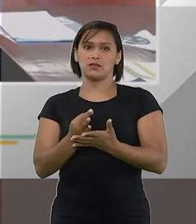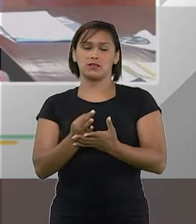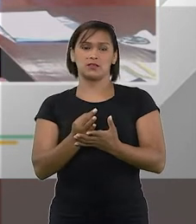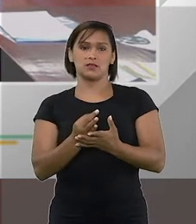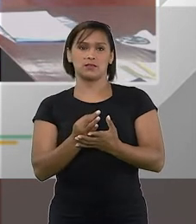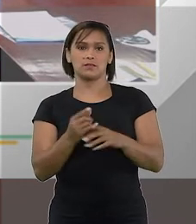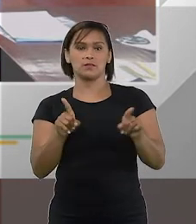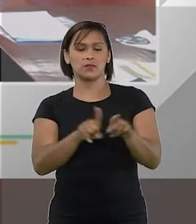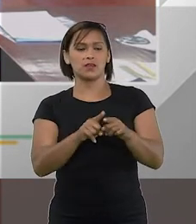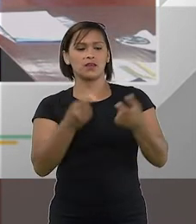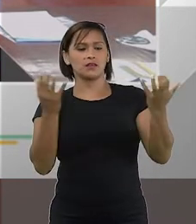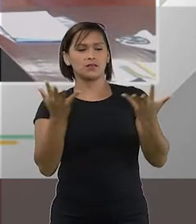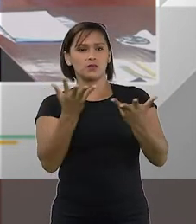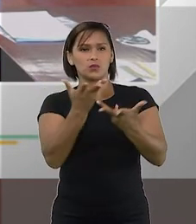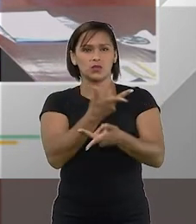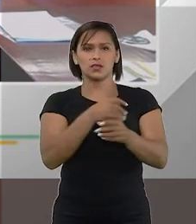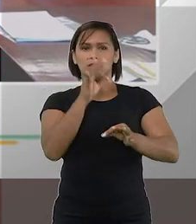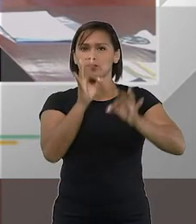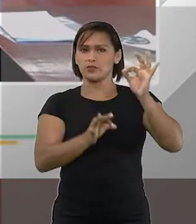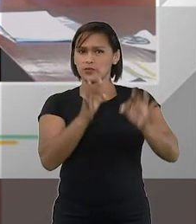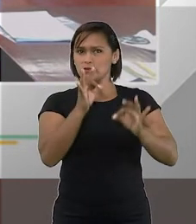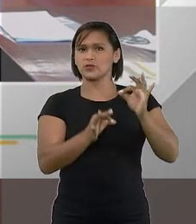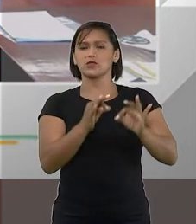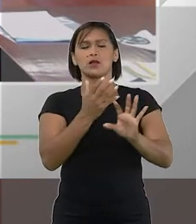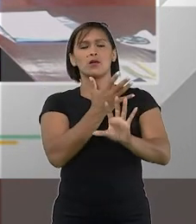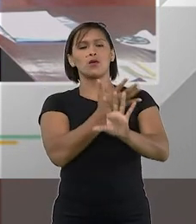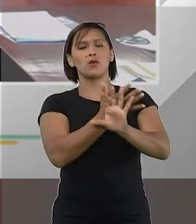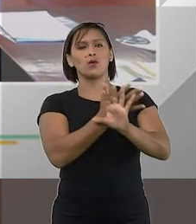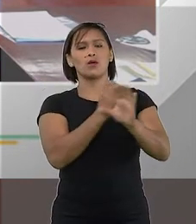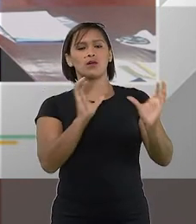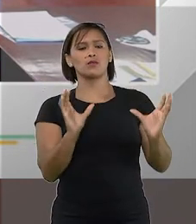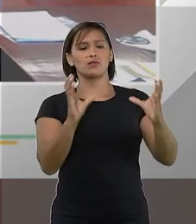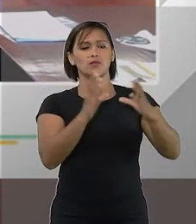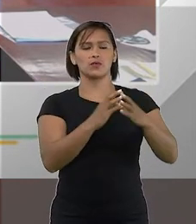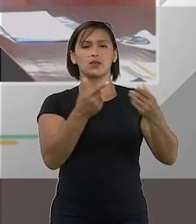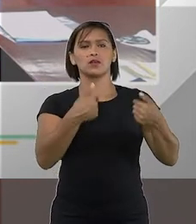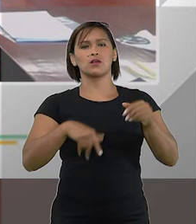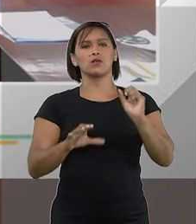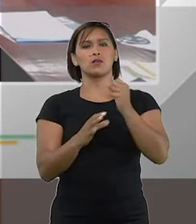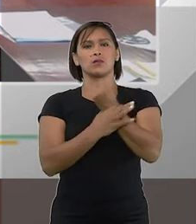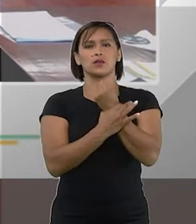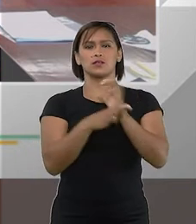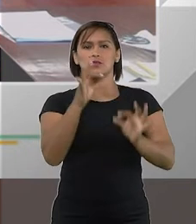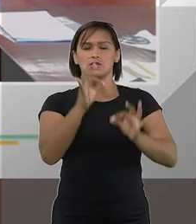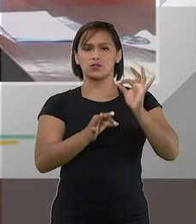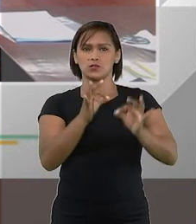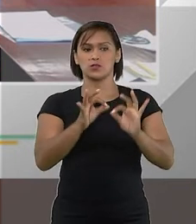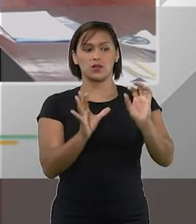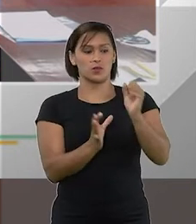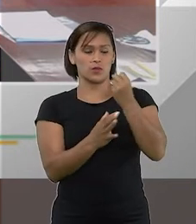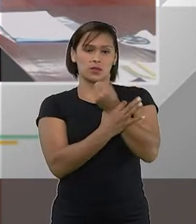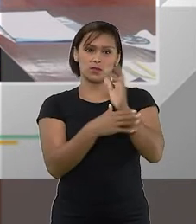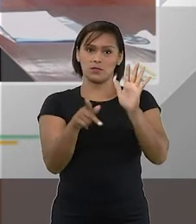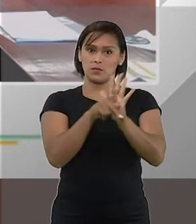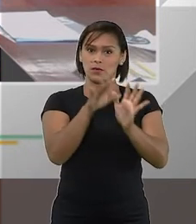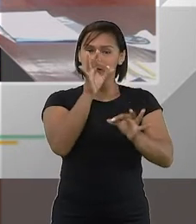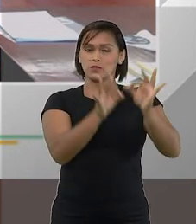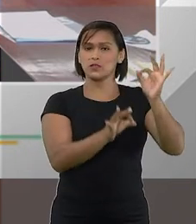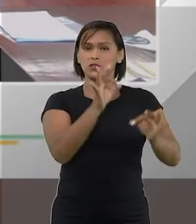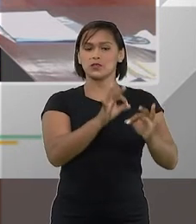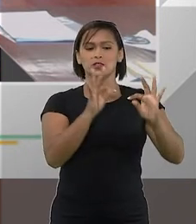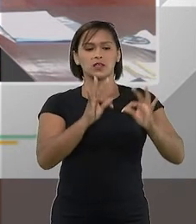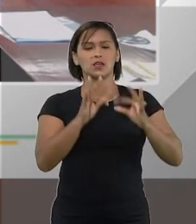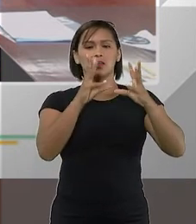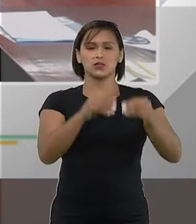as maravilhas do julgamento de colegiado é isso trouxe uma garantia jurídica uma segurança jurídica